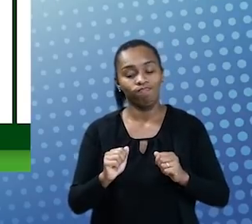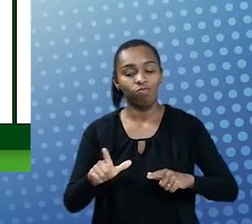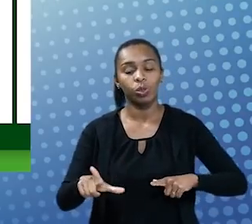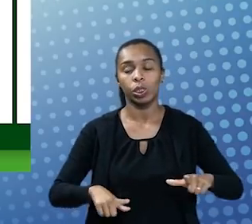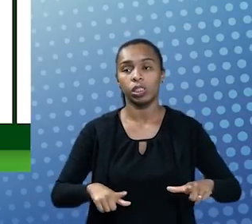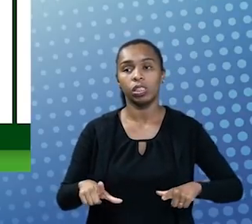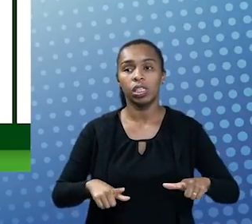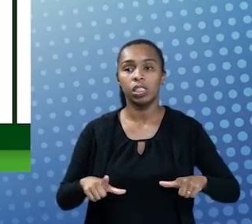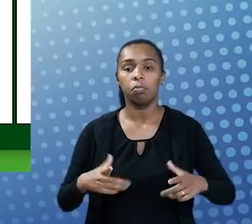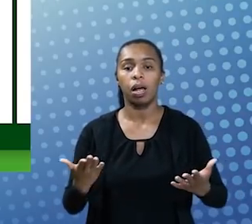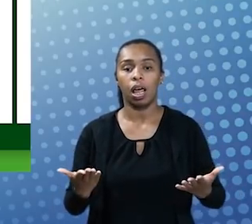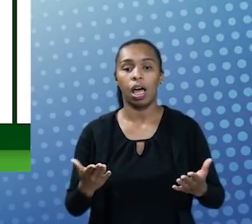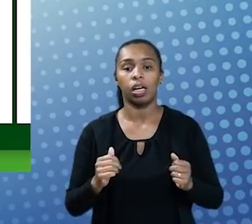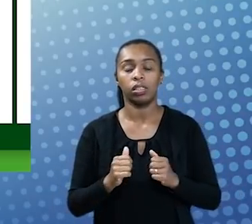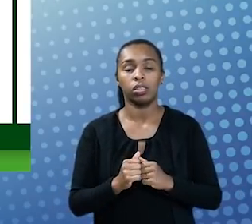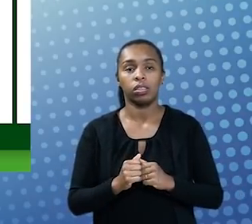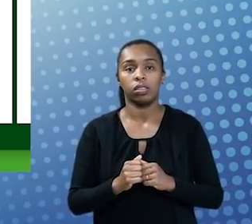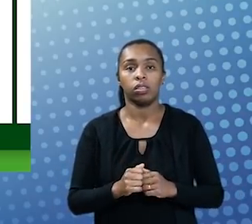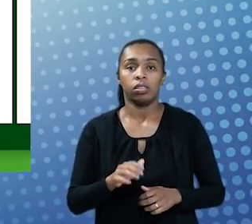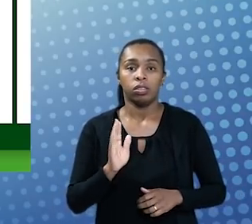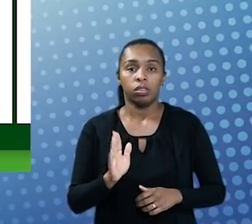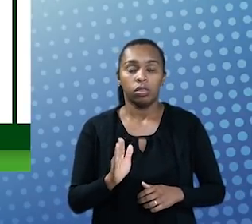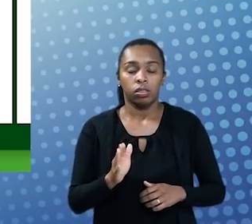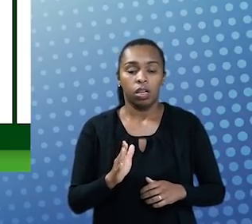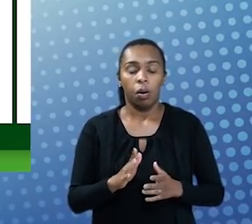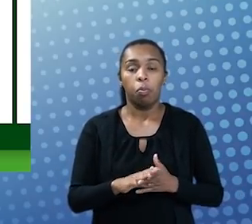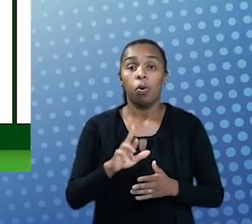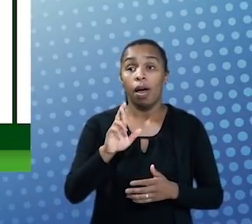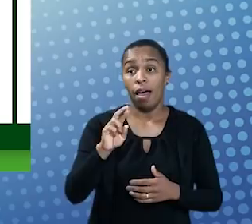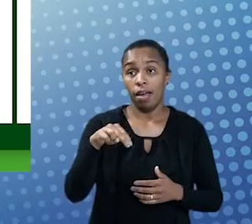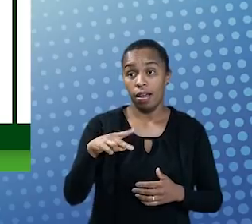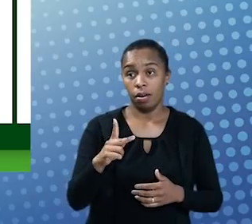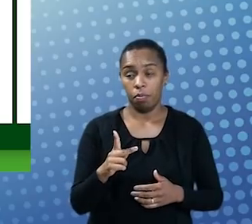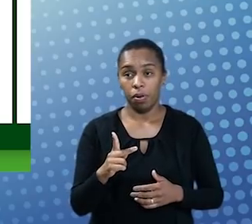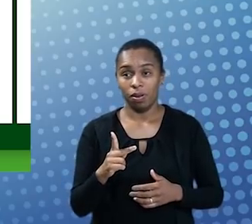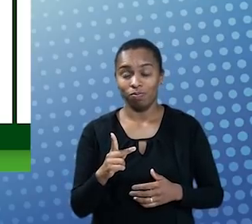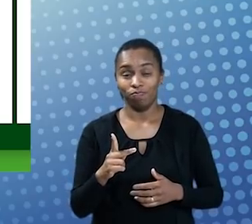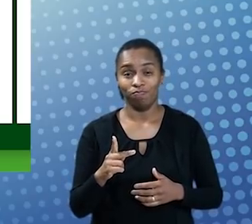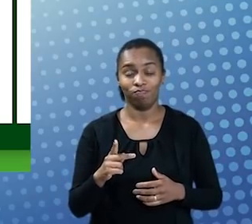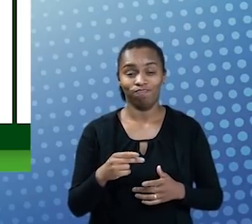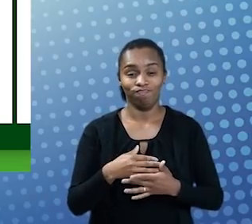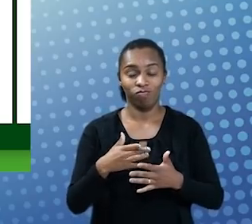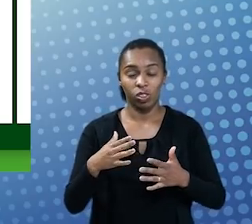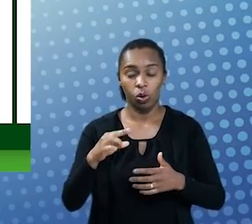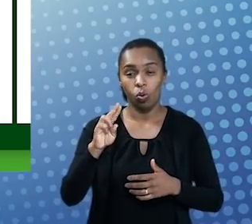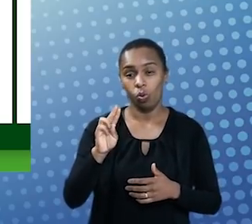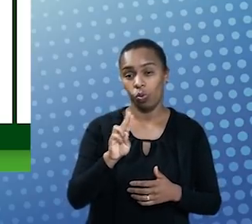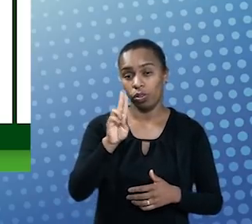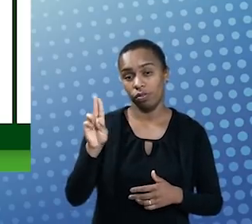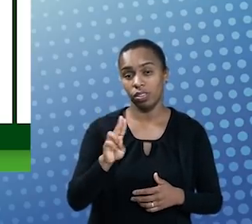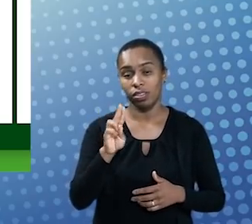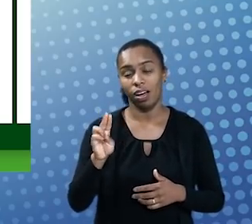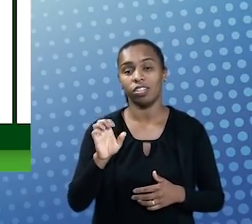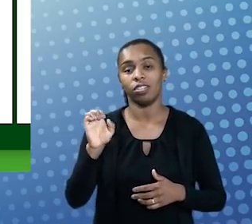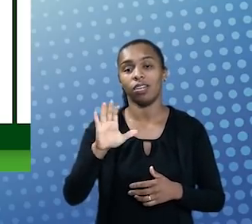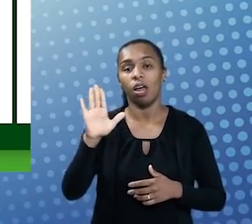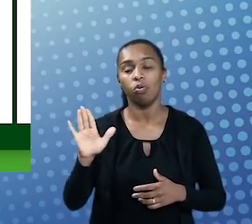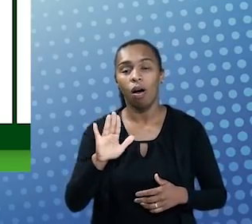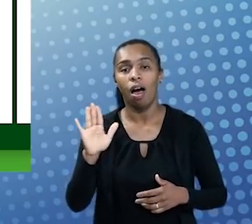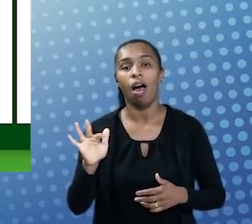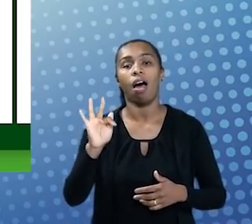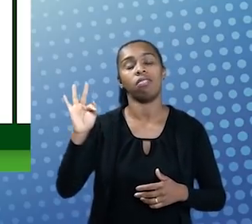trabalhada e já está sendo trabalhada por meio da RNP, demanda de universidades estaduais, institutos federais,